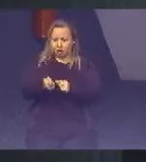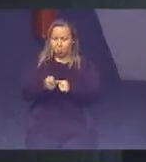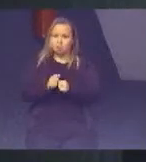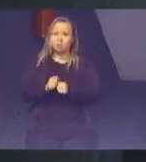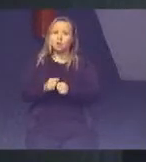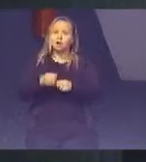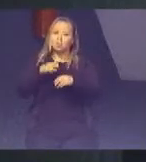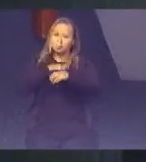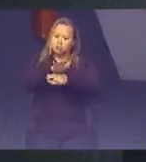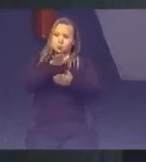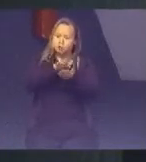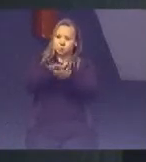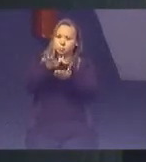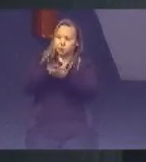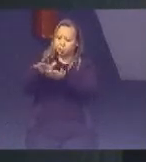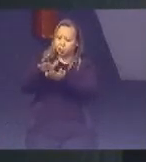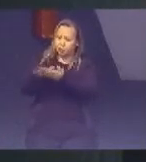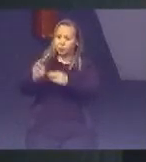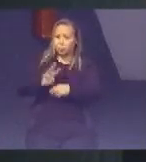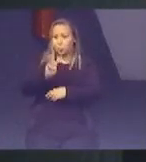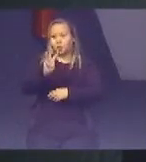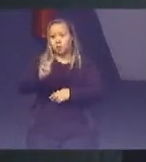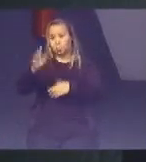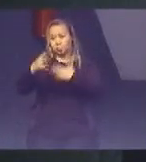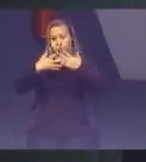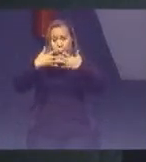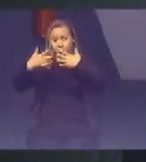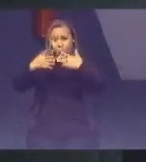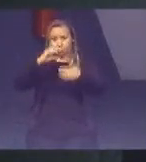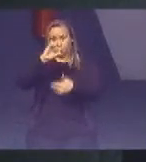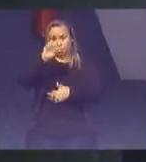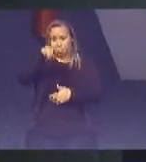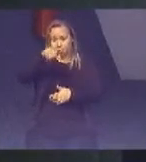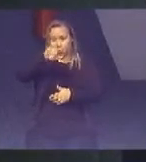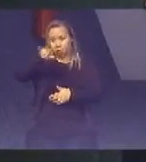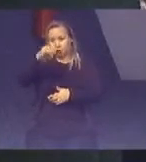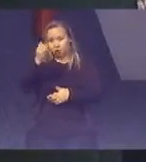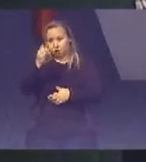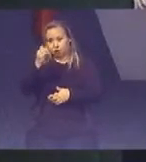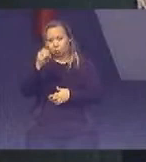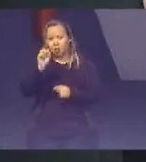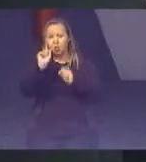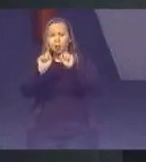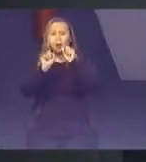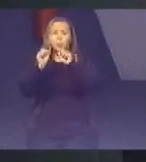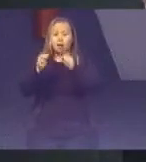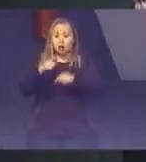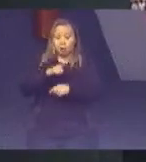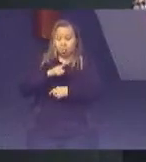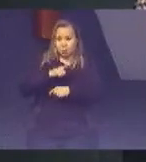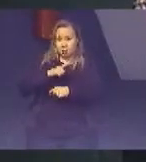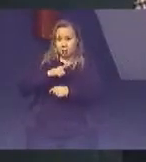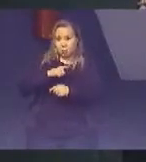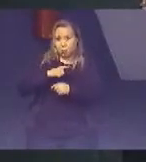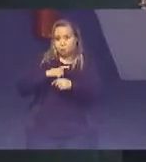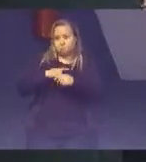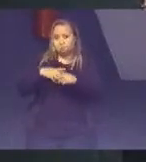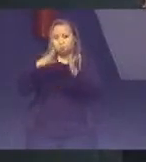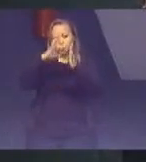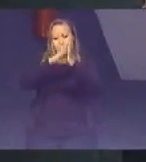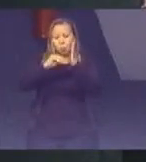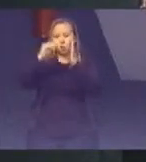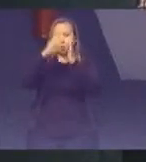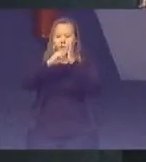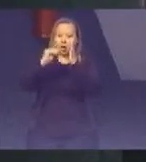Dessas informações Com o portal De transparência Do CNJ Para que exista Um padrão E que esse